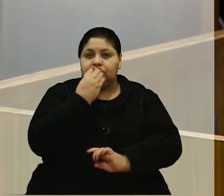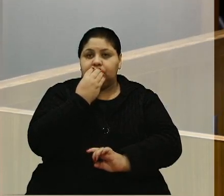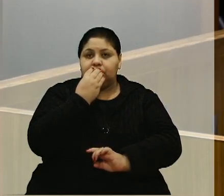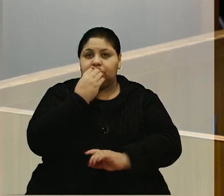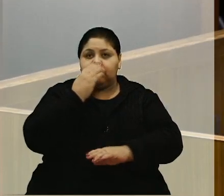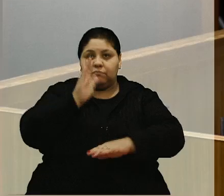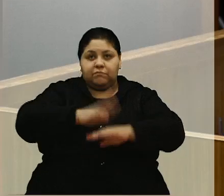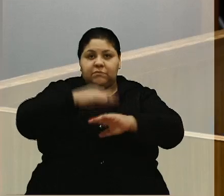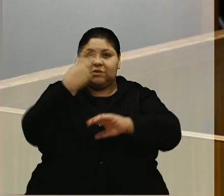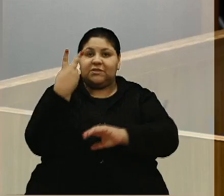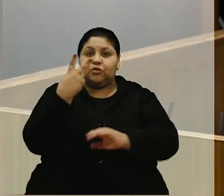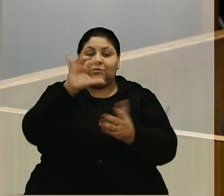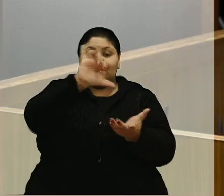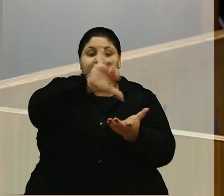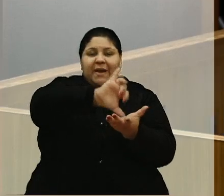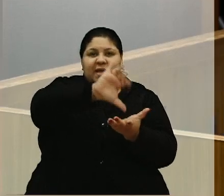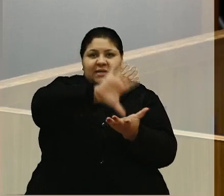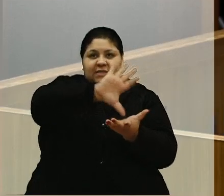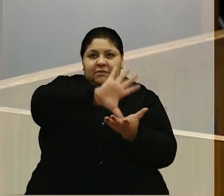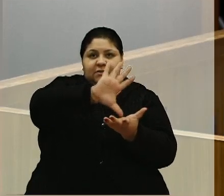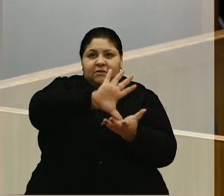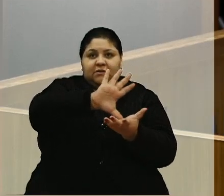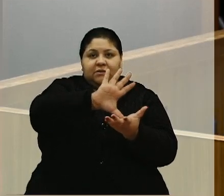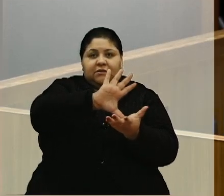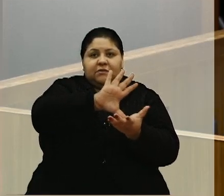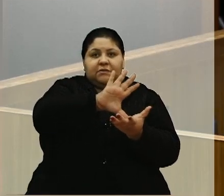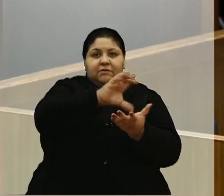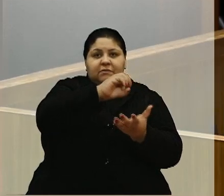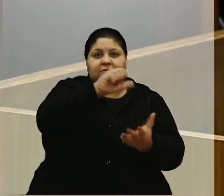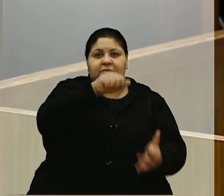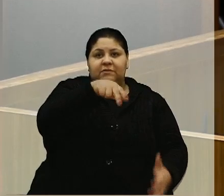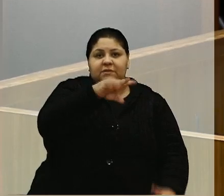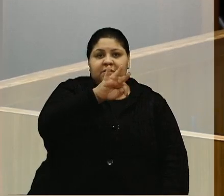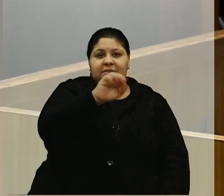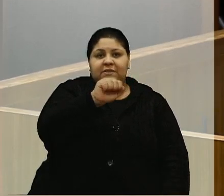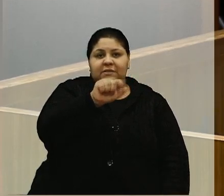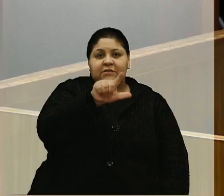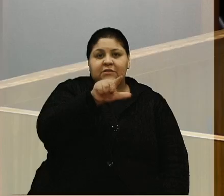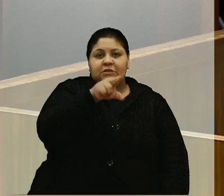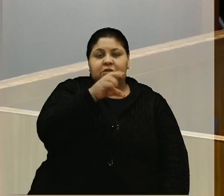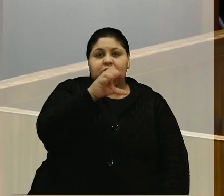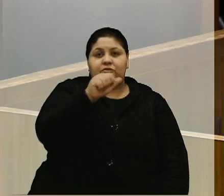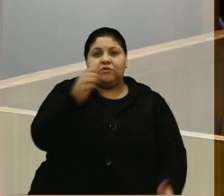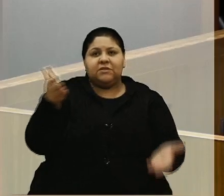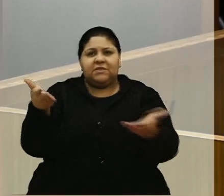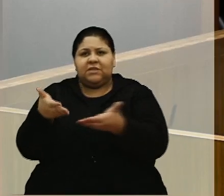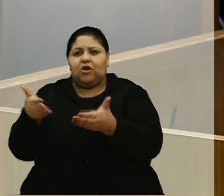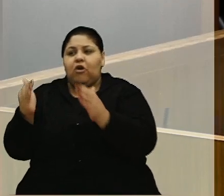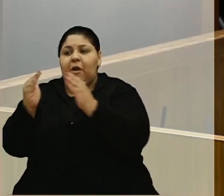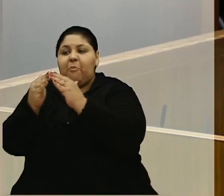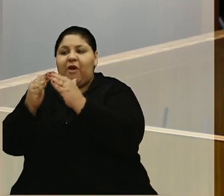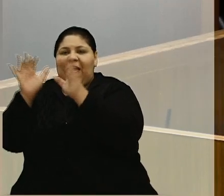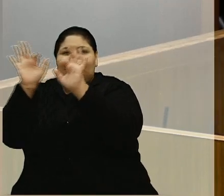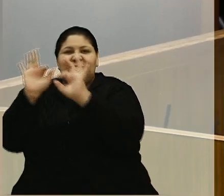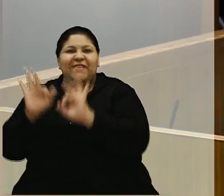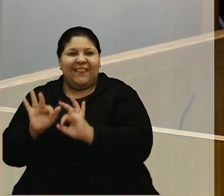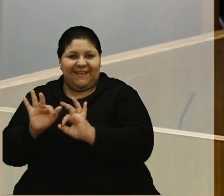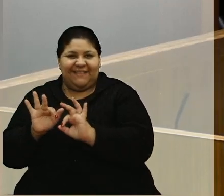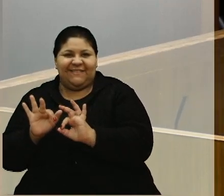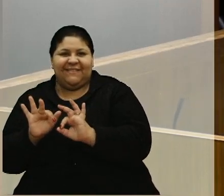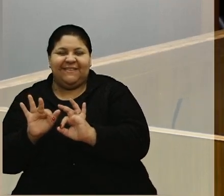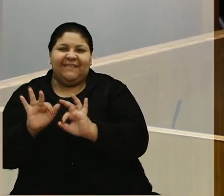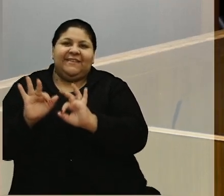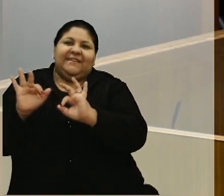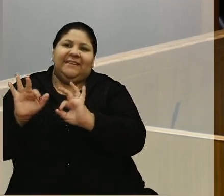mais duas praças, uma nos céus, uma em Santa Lúcia, e também agora no Morada Feliz, né, Sr. Camilhas? Com recursos